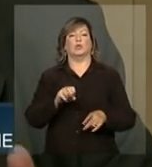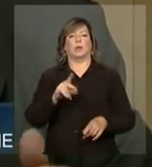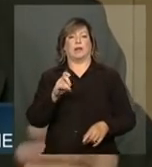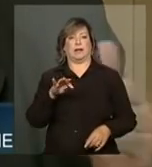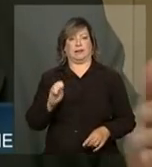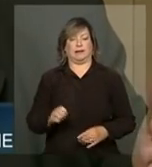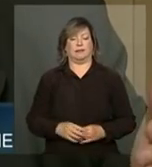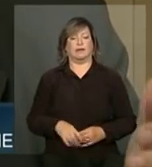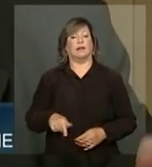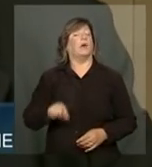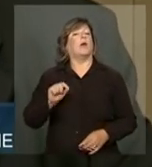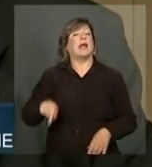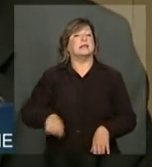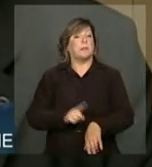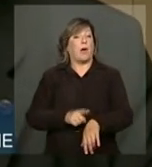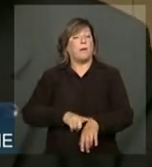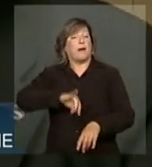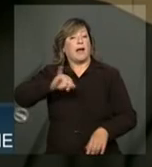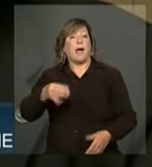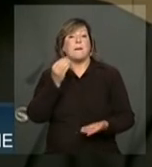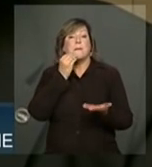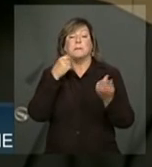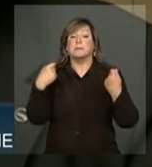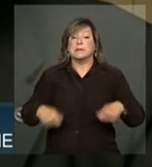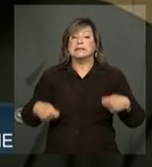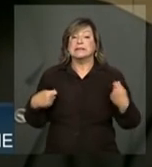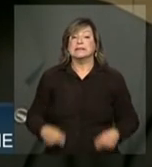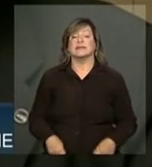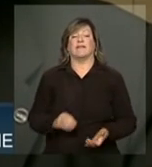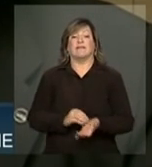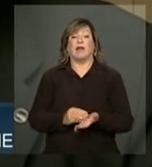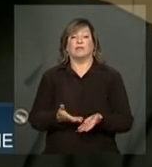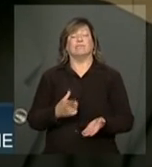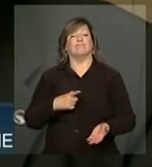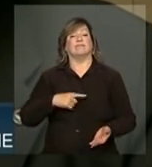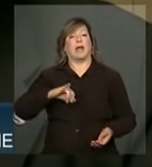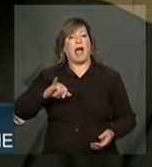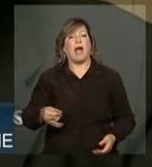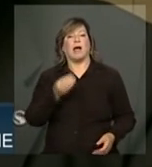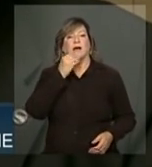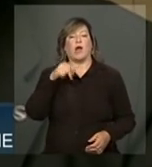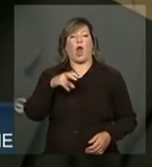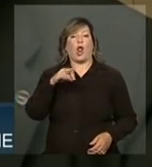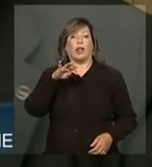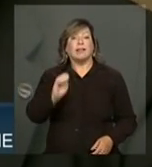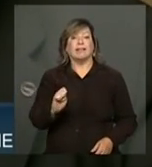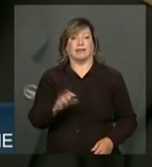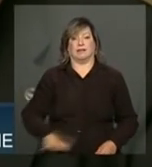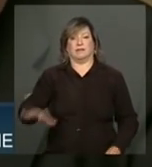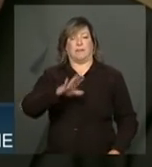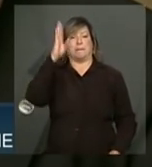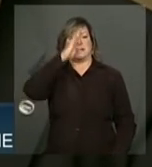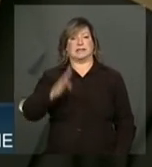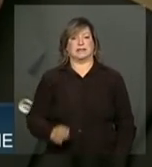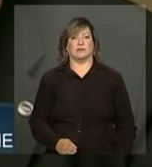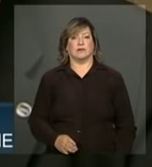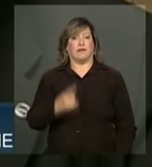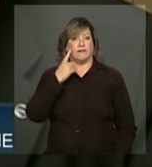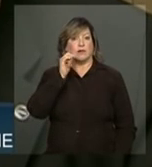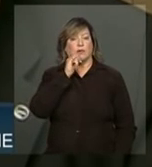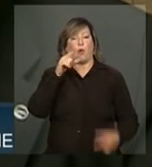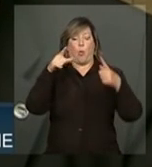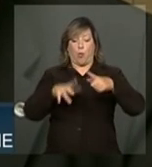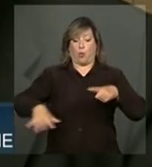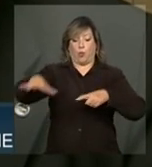o que falta aproveitar é exatamente o potencial hidrelétrico da região norte brasileira. Veja, a